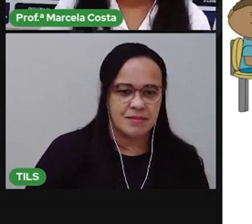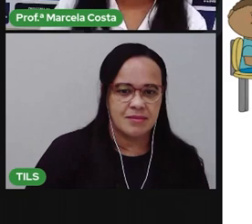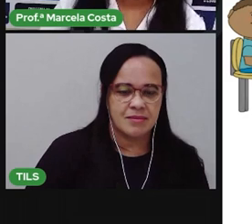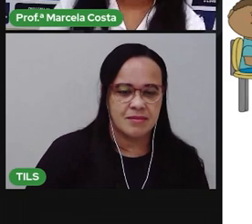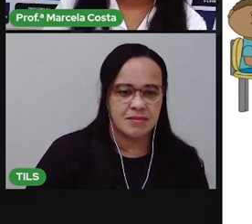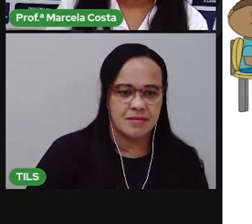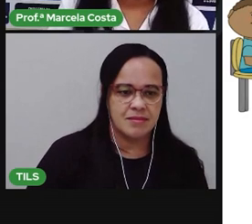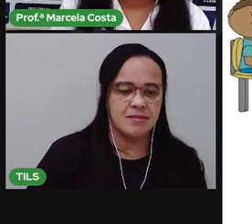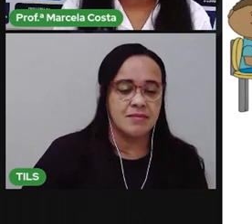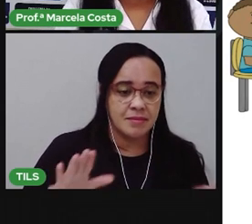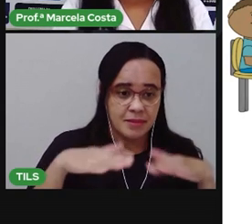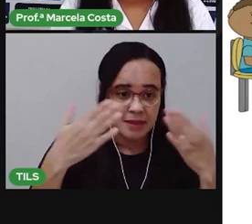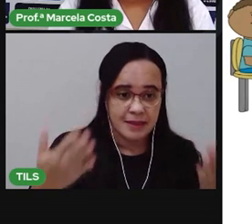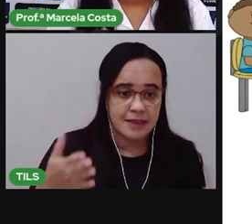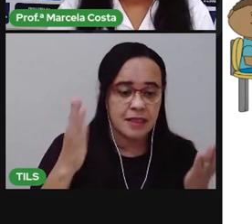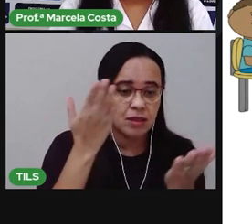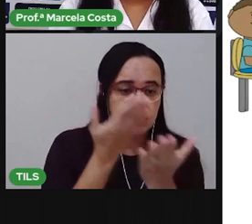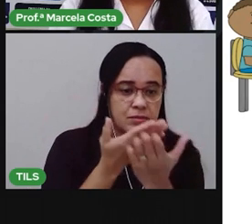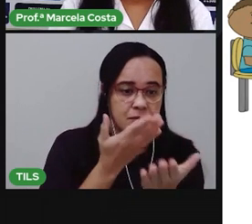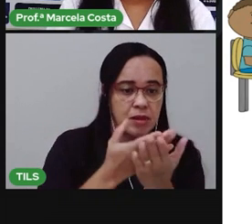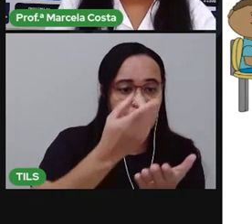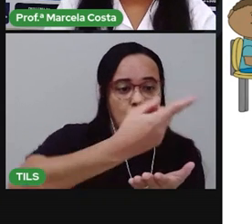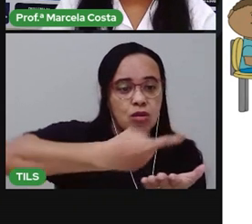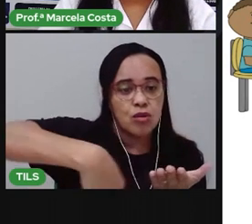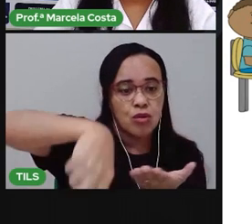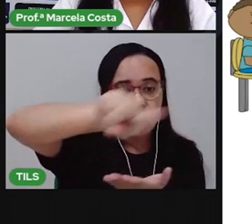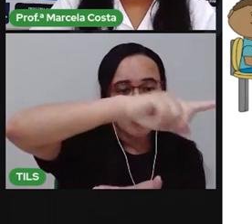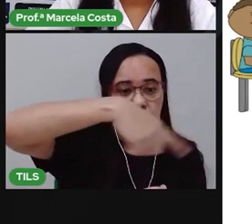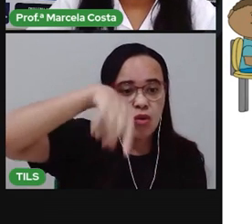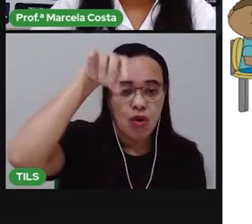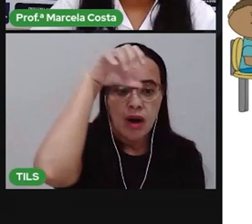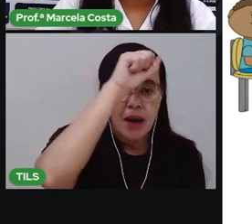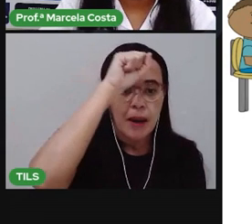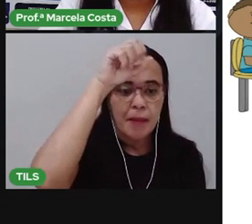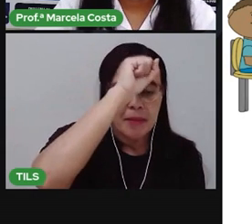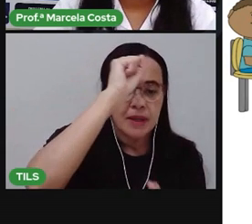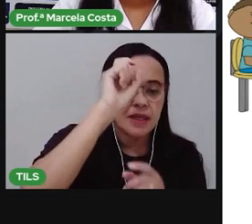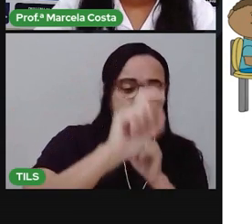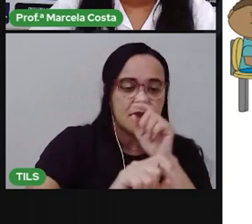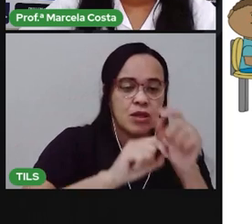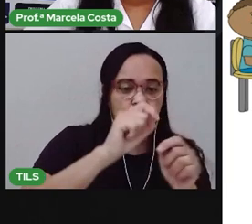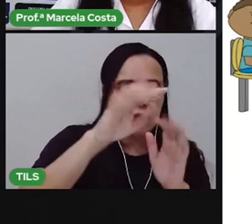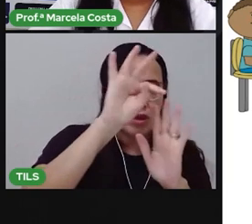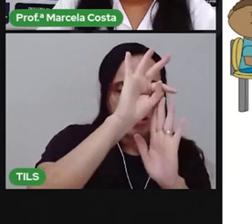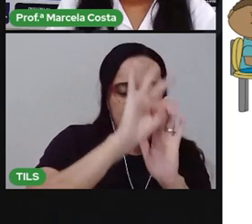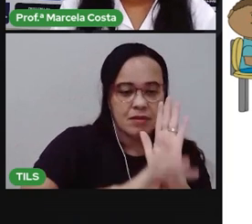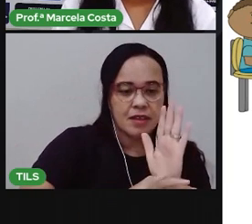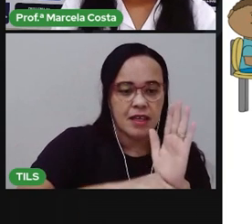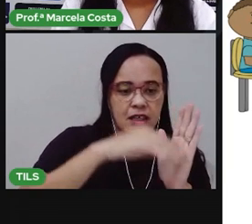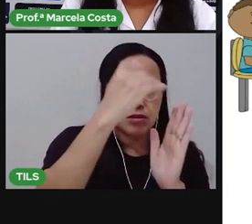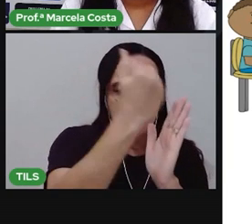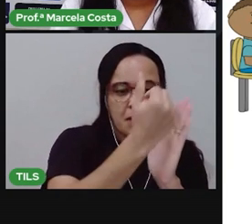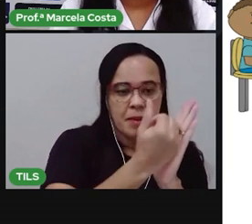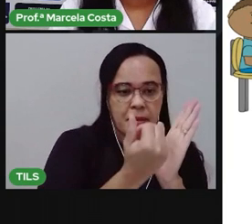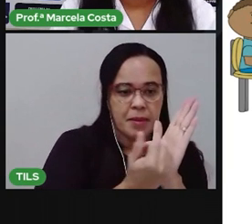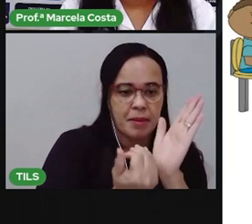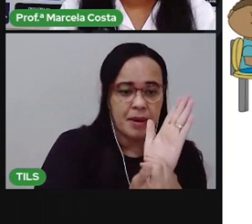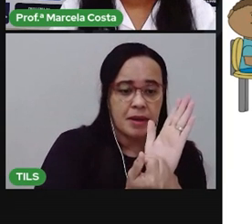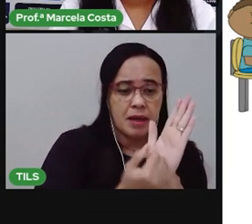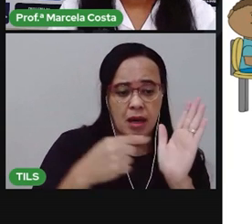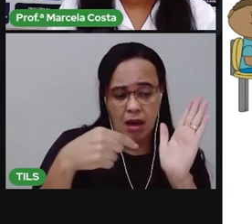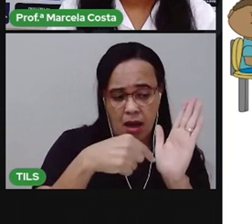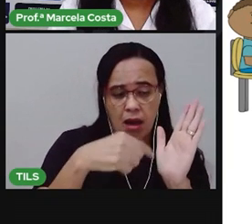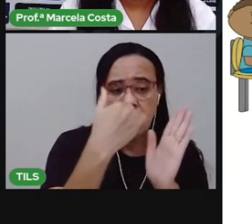Então, nessa aula, a gente aprendeu um pouco mais sobre o gênero textual lista. A gente viu que uma lista